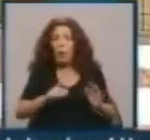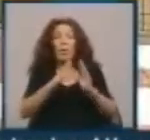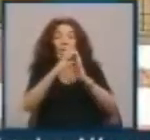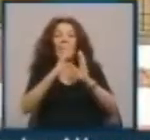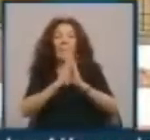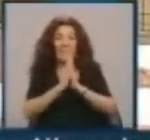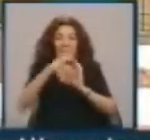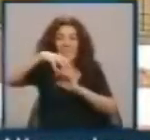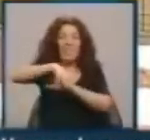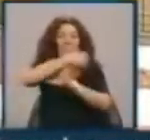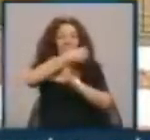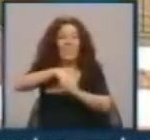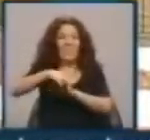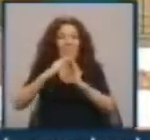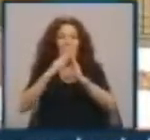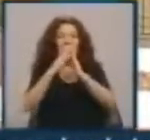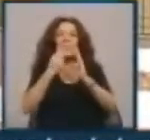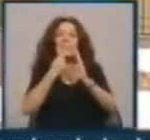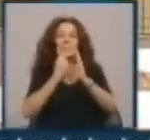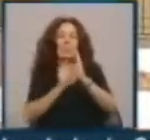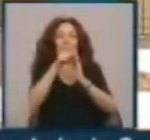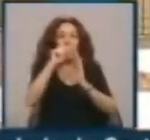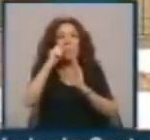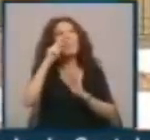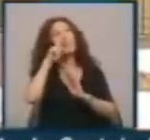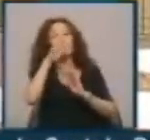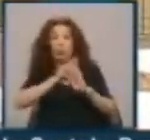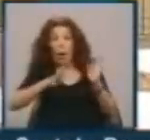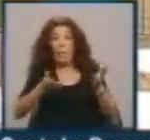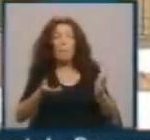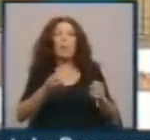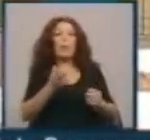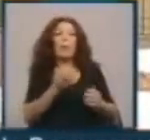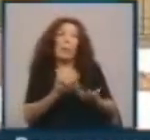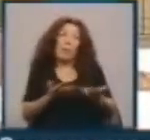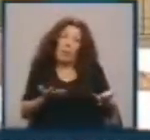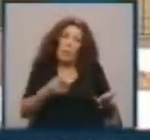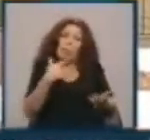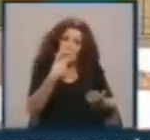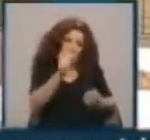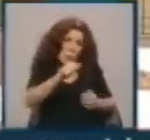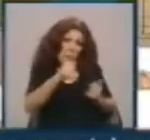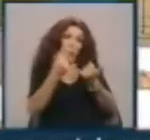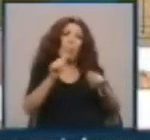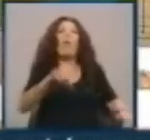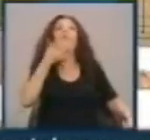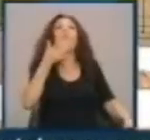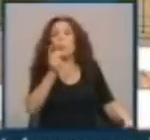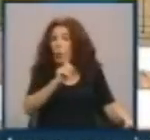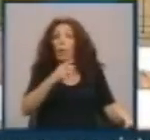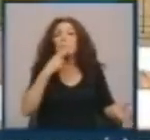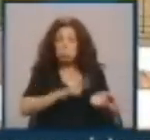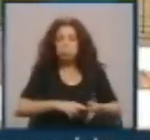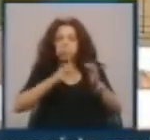campanário que se vê nas imagens. E, portanto, representa um perigo efetivo, quer dizer, um